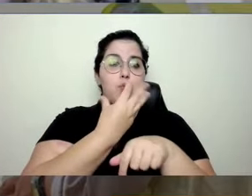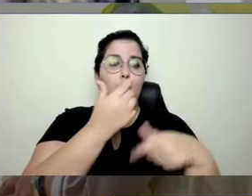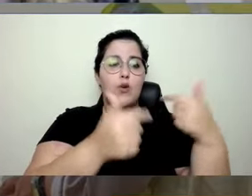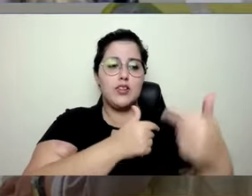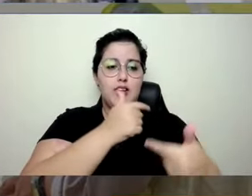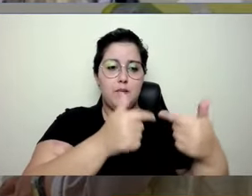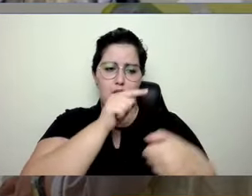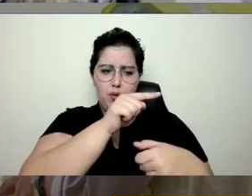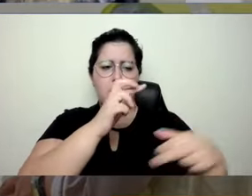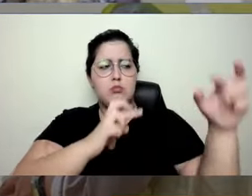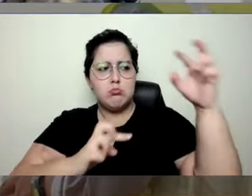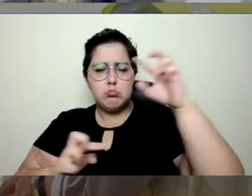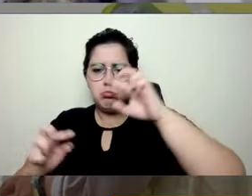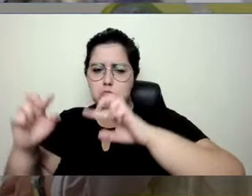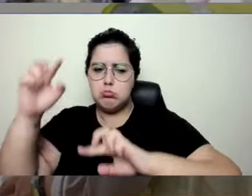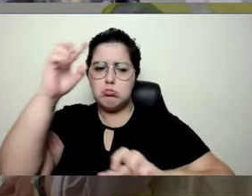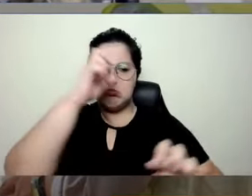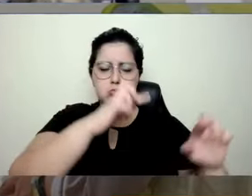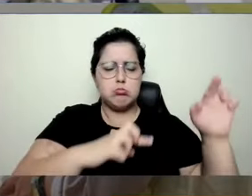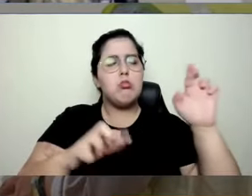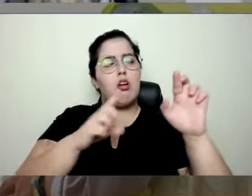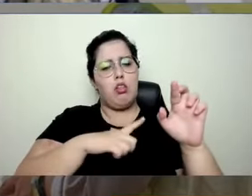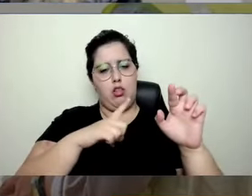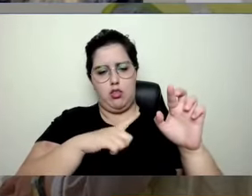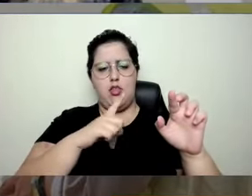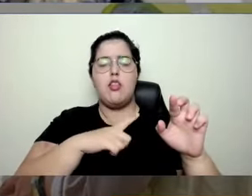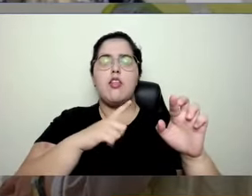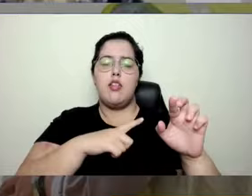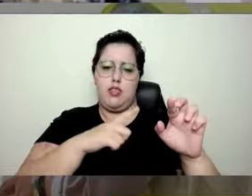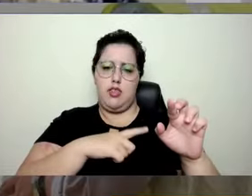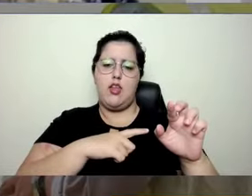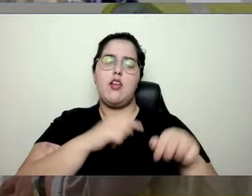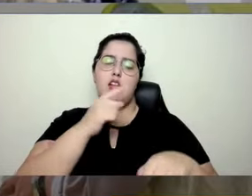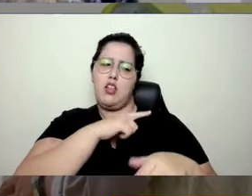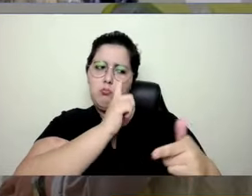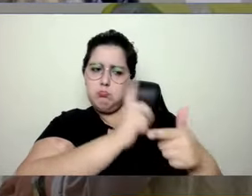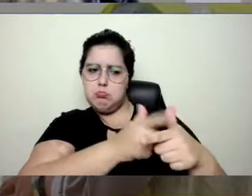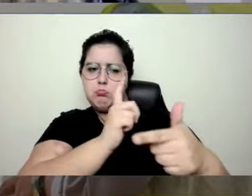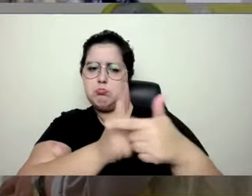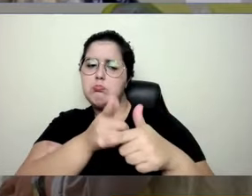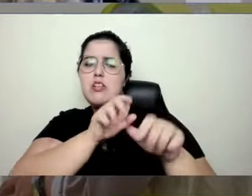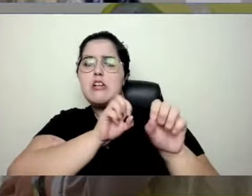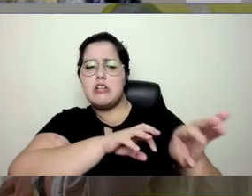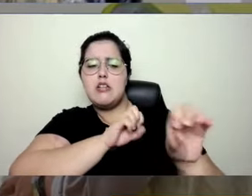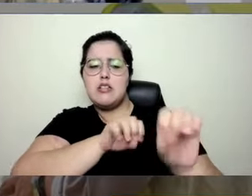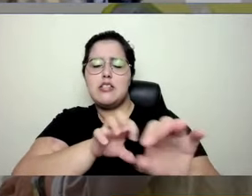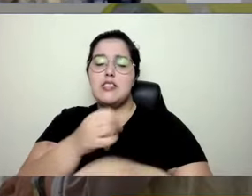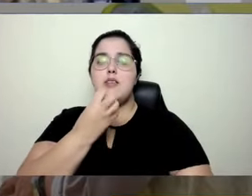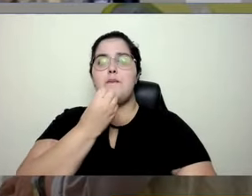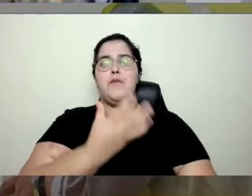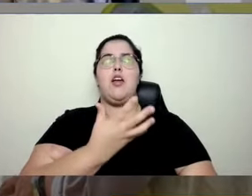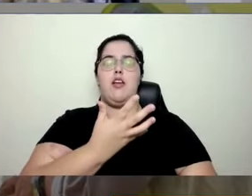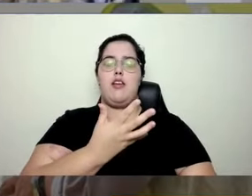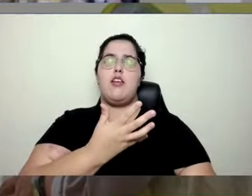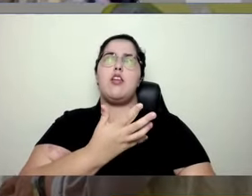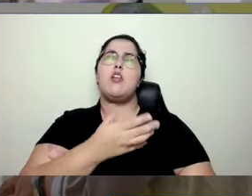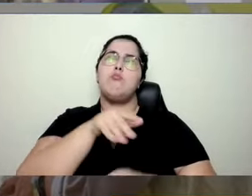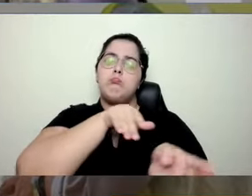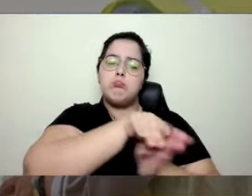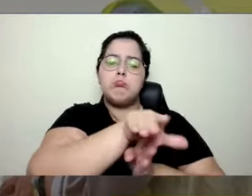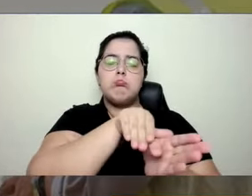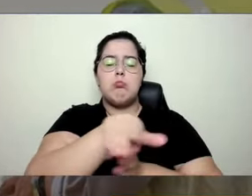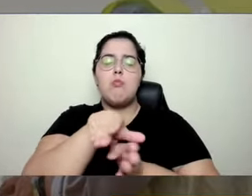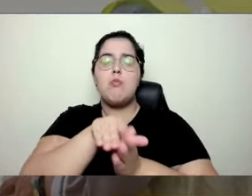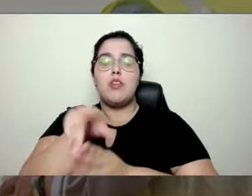fiscalizando, ele não é uma pessoa que fica dando bronca, ele é uma pessoa que ensina tão bem, fala coisas que